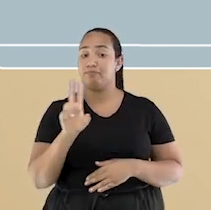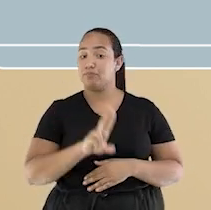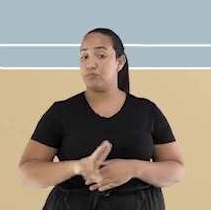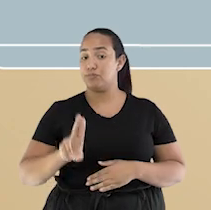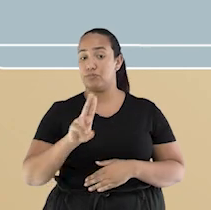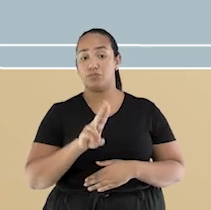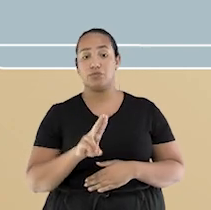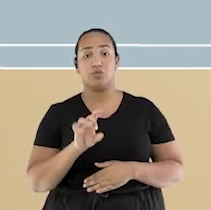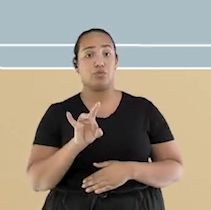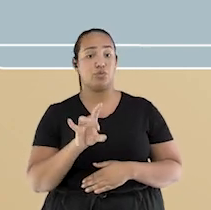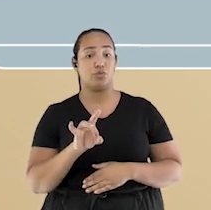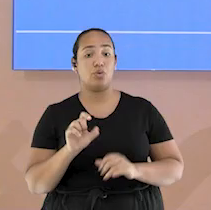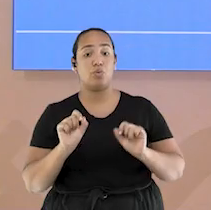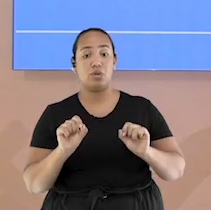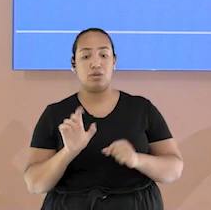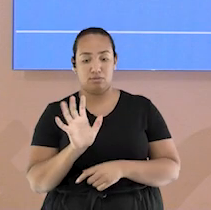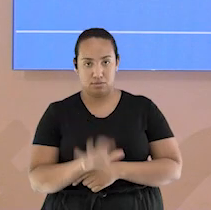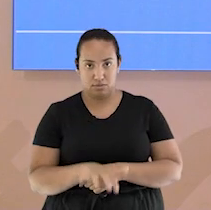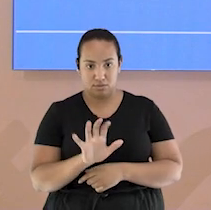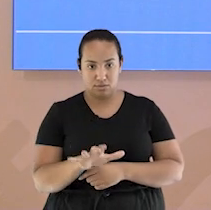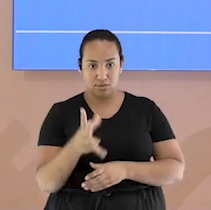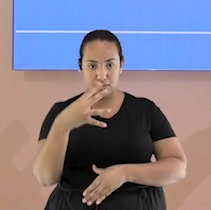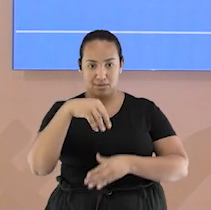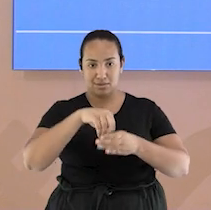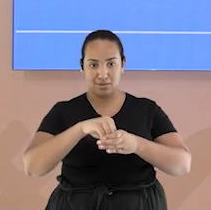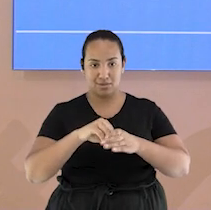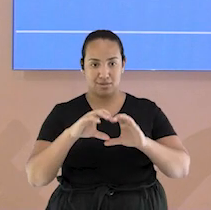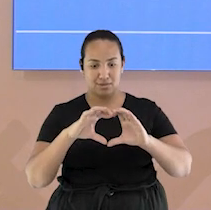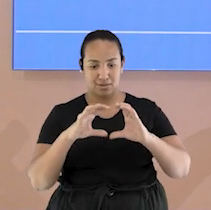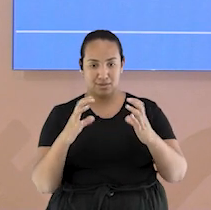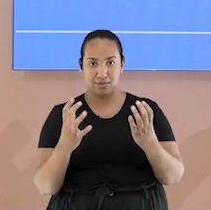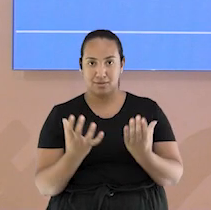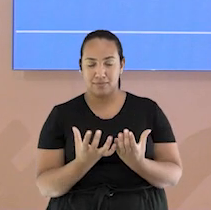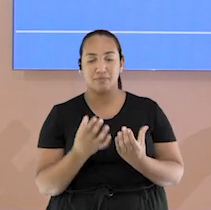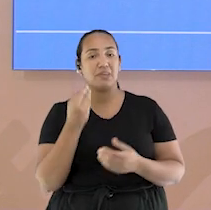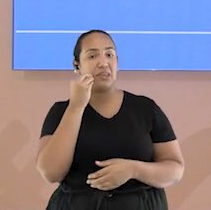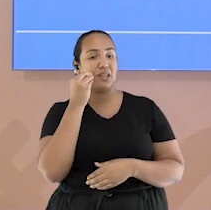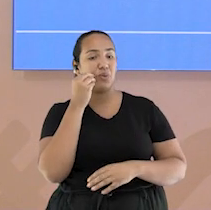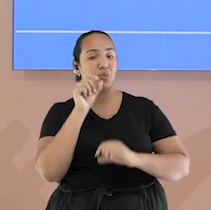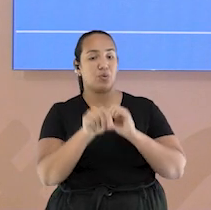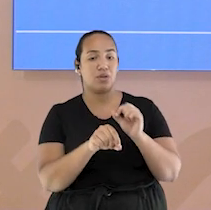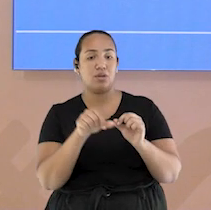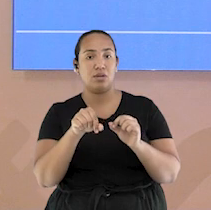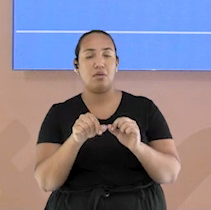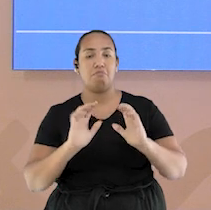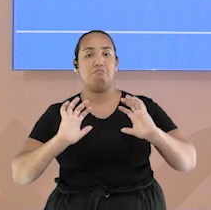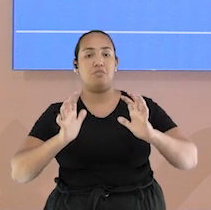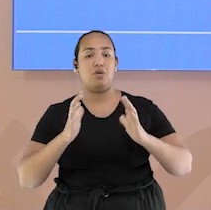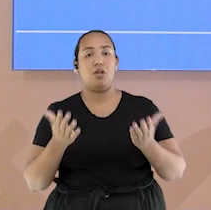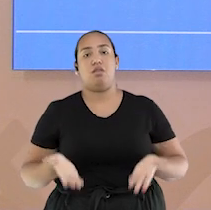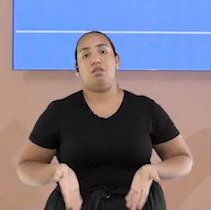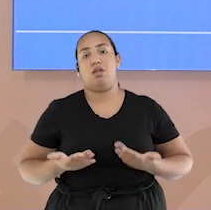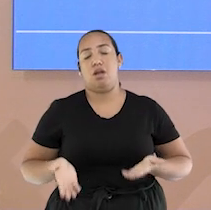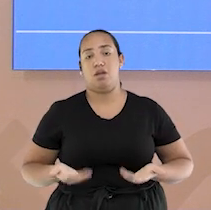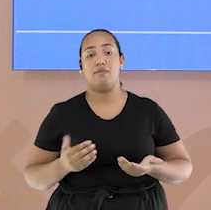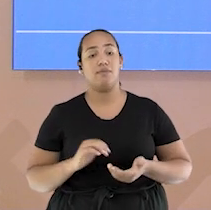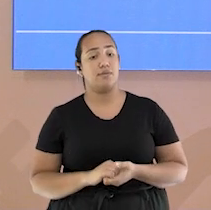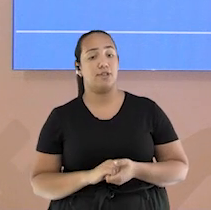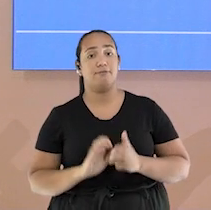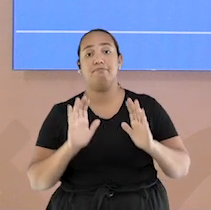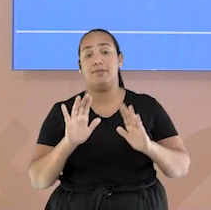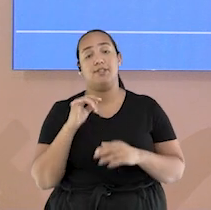câmera de ar da bola de basquete. Morgan tentou deixar a bola menor e mais leve, mas isso não era suficiente.